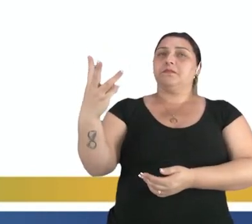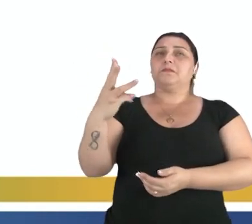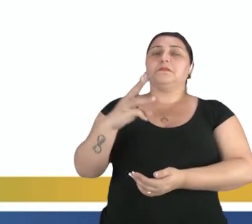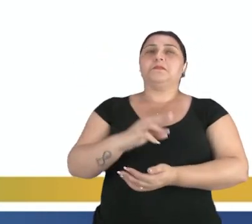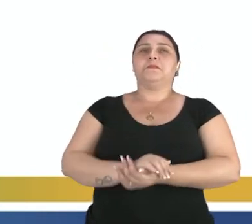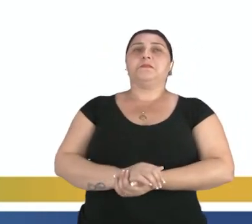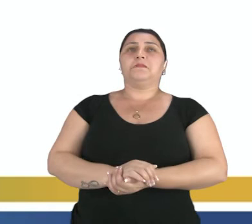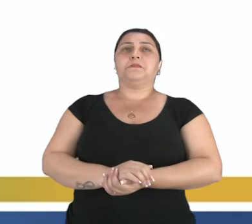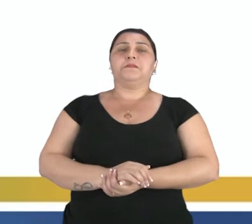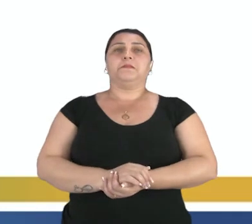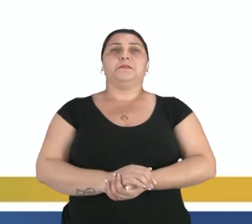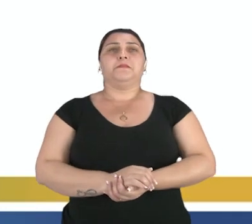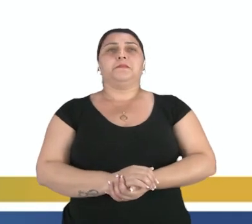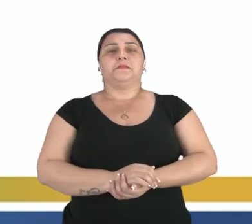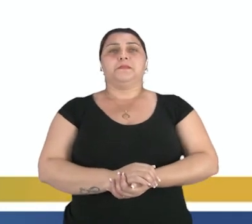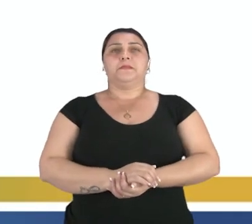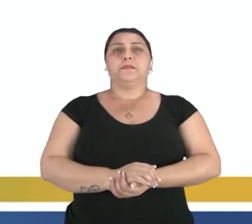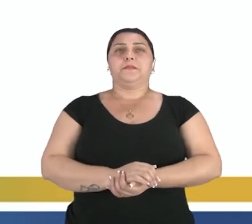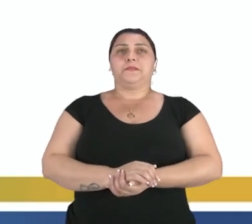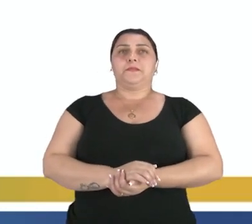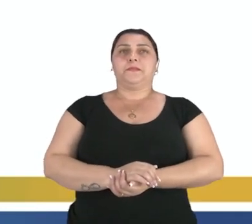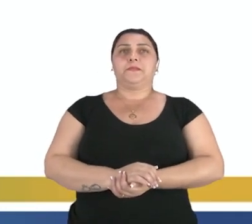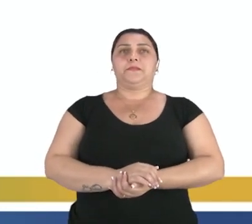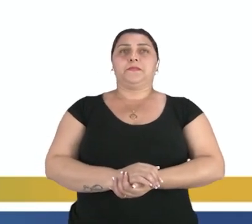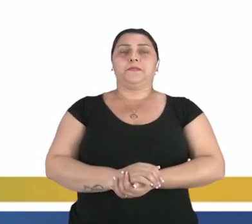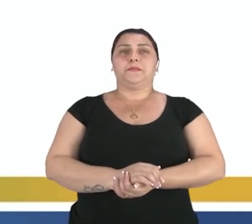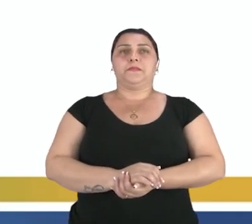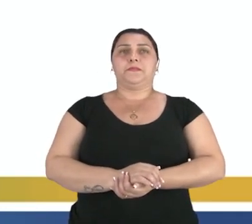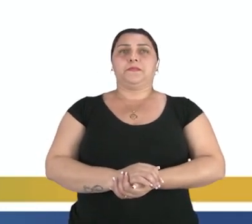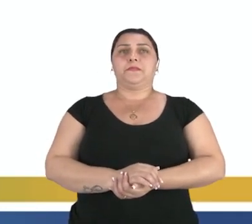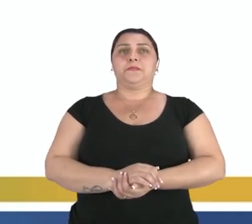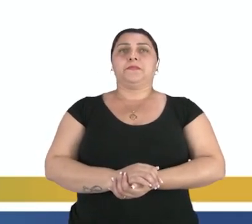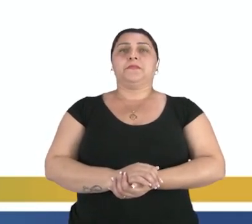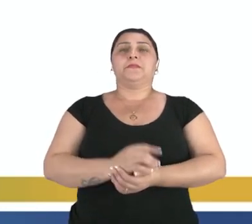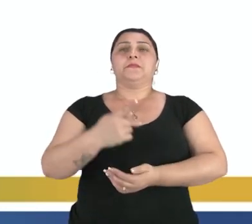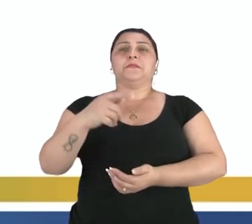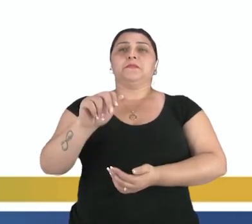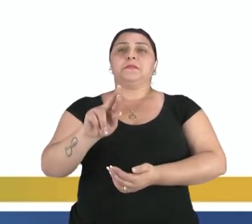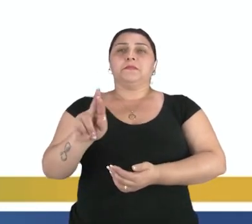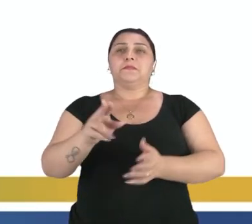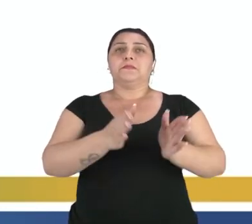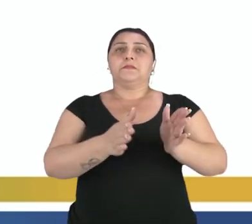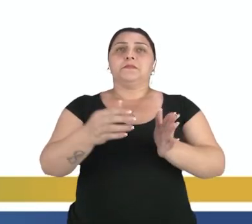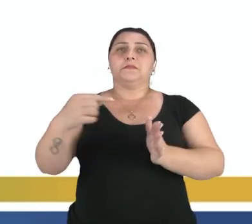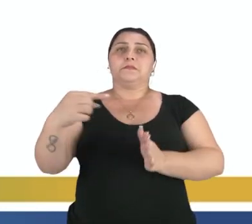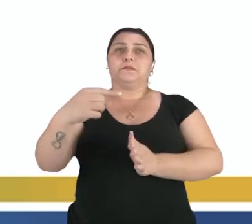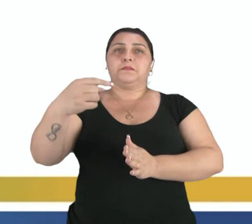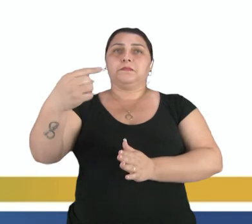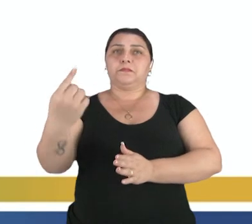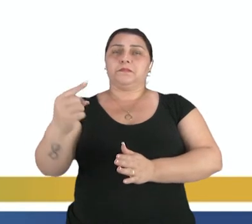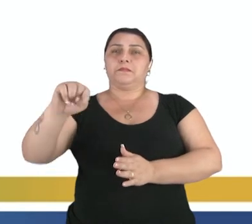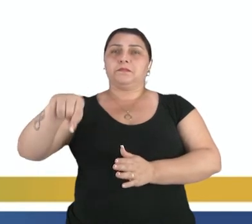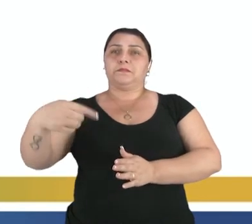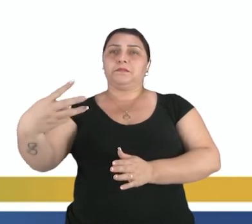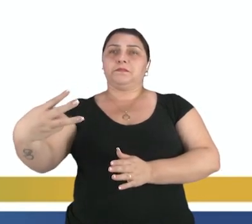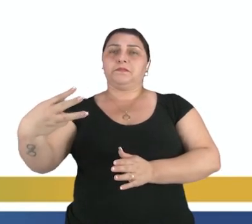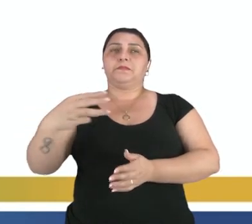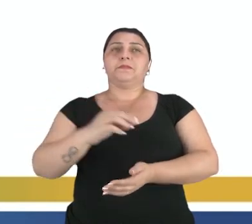o nosso número ficará, a nossa imagem ficará positiva. Pao ordenado, menos 1 e 3.